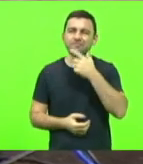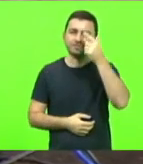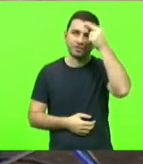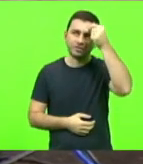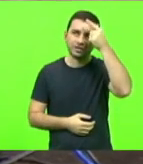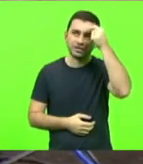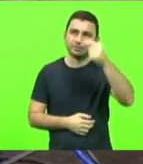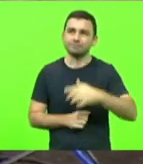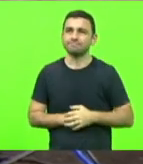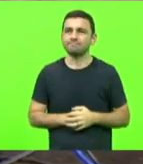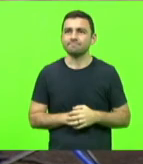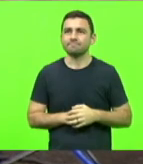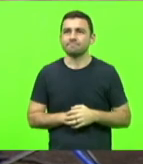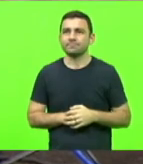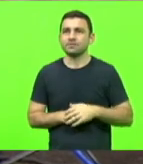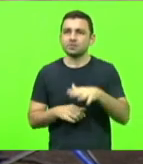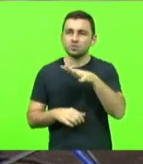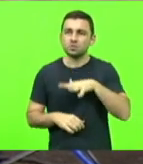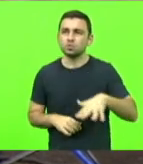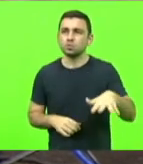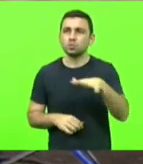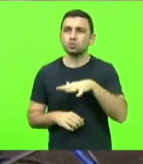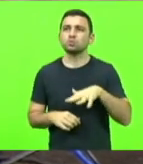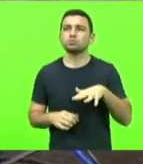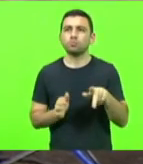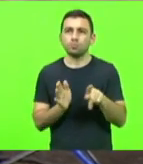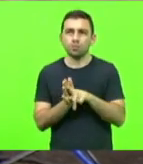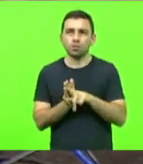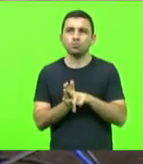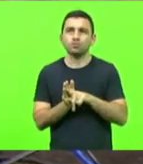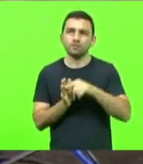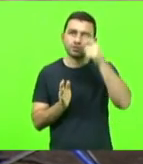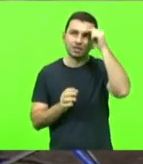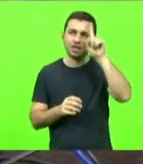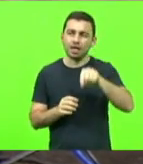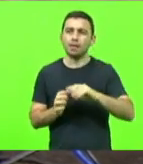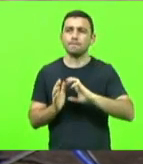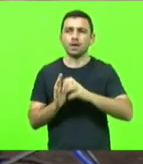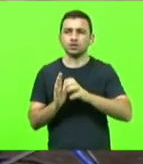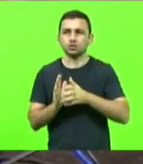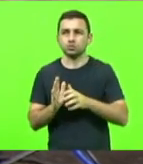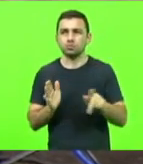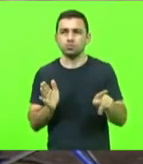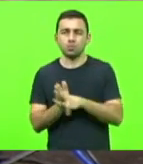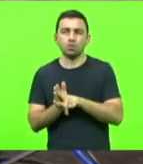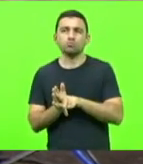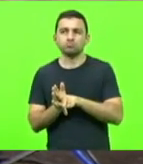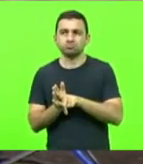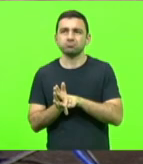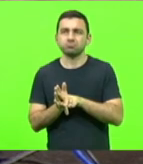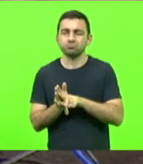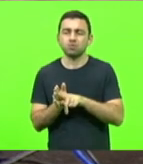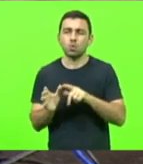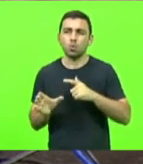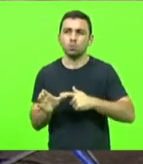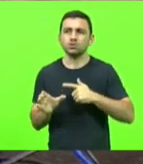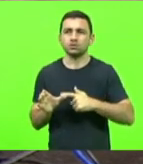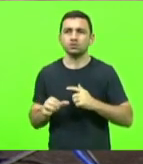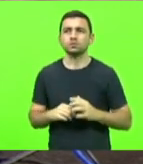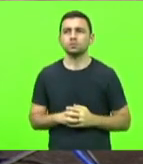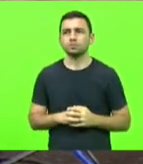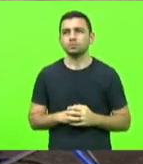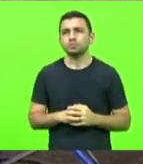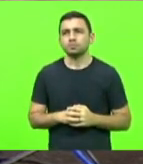vergonha o que fazem com uma universidade que virou um partido político comunista. E quem